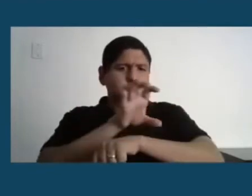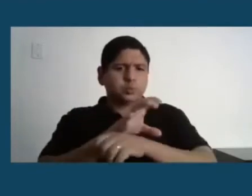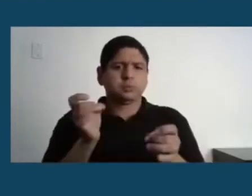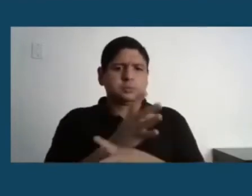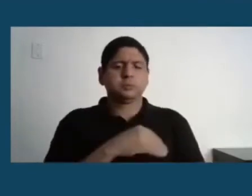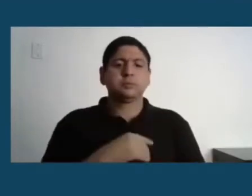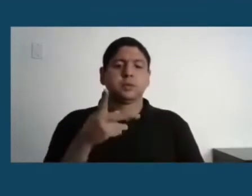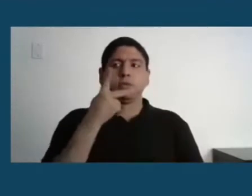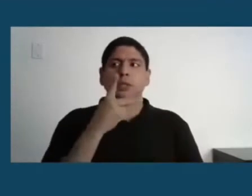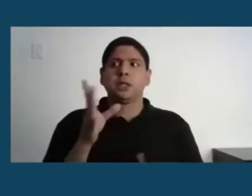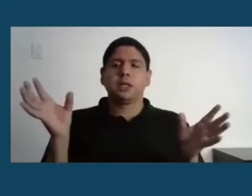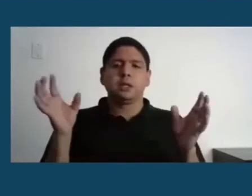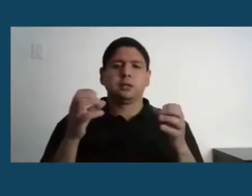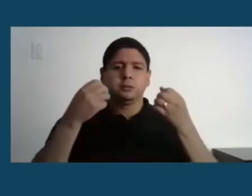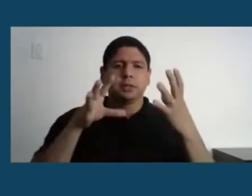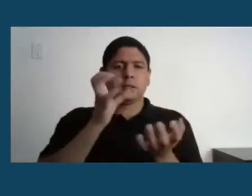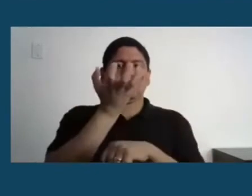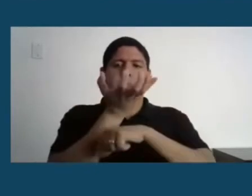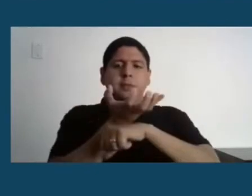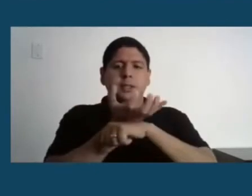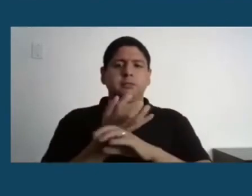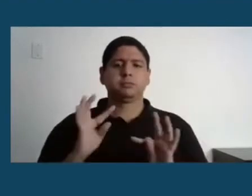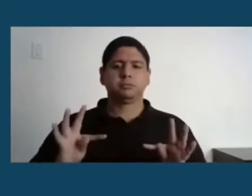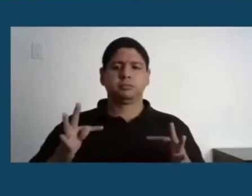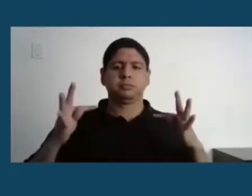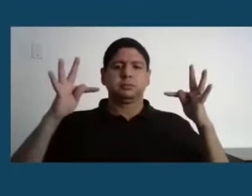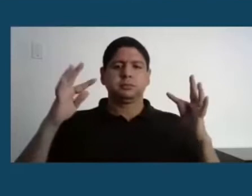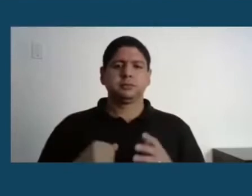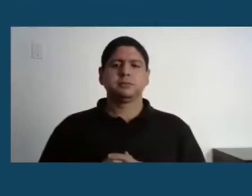Parque Tecnológico, essa é a visão do Parque agora em 2021.